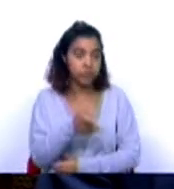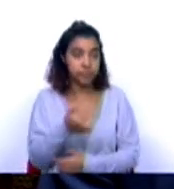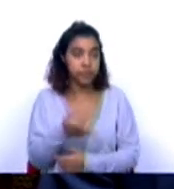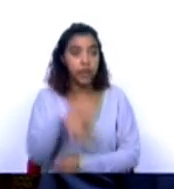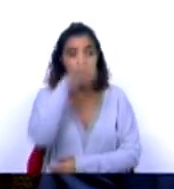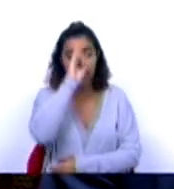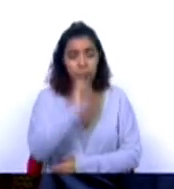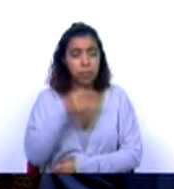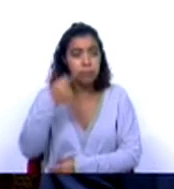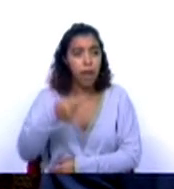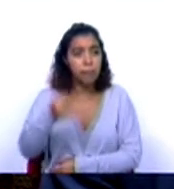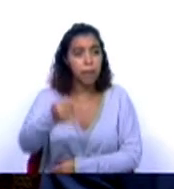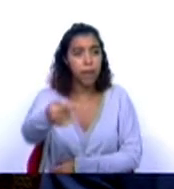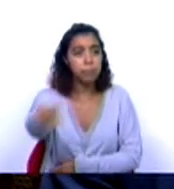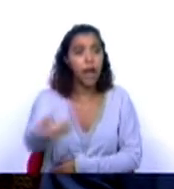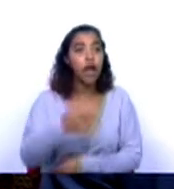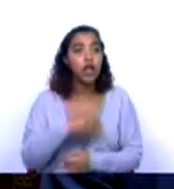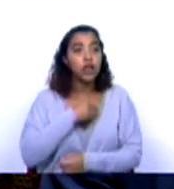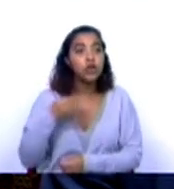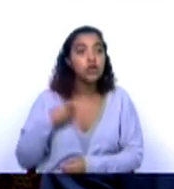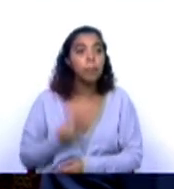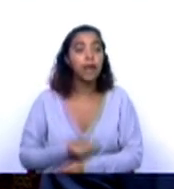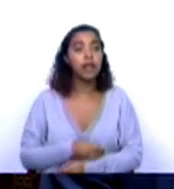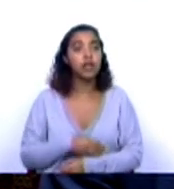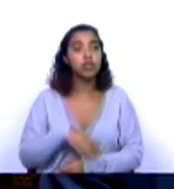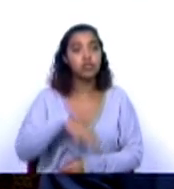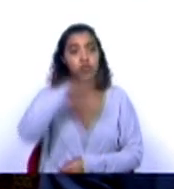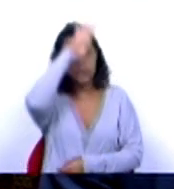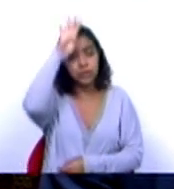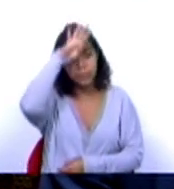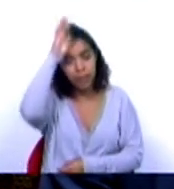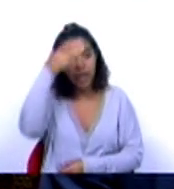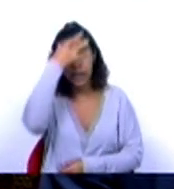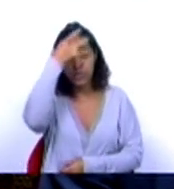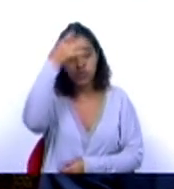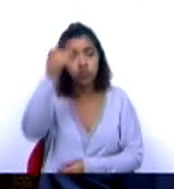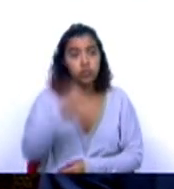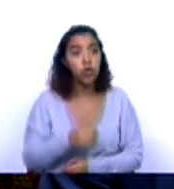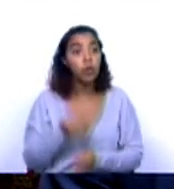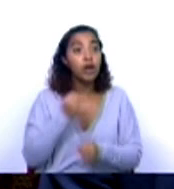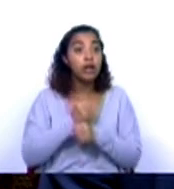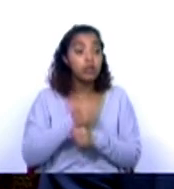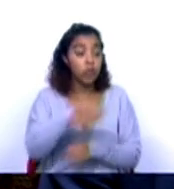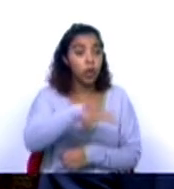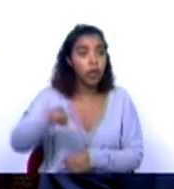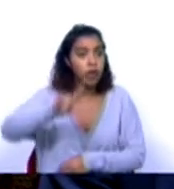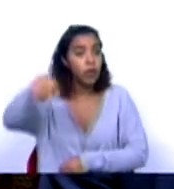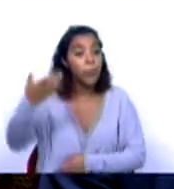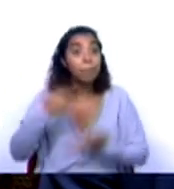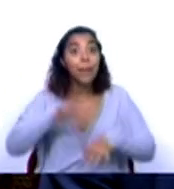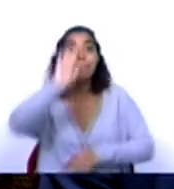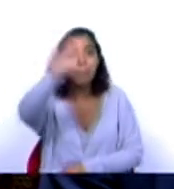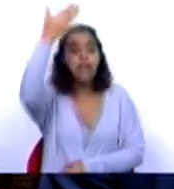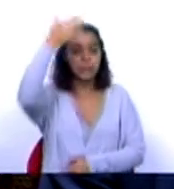todos os dias dos médicos de Setúbal e dos médicos de Braga e dos médicos de outros serviços. Mas lembramo-nos sobretudo dos utentes desses